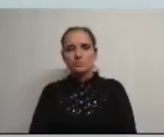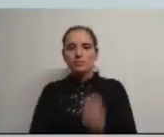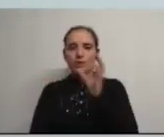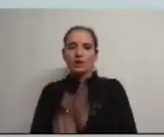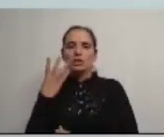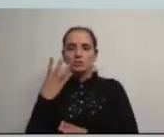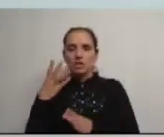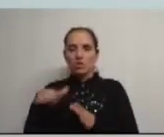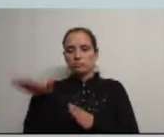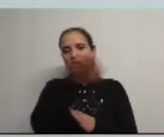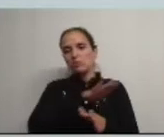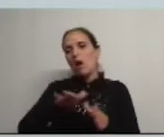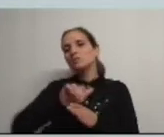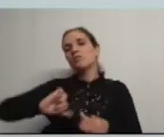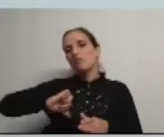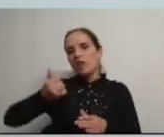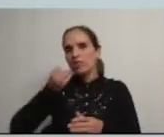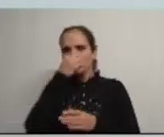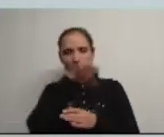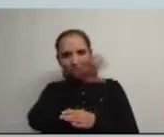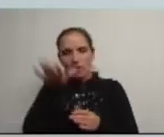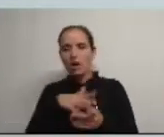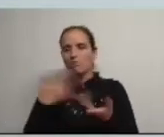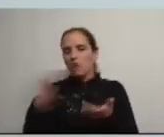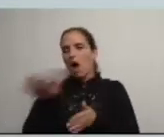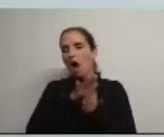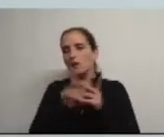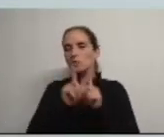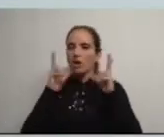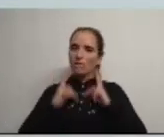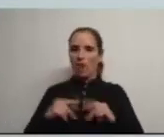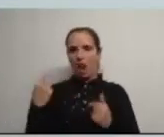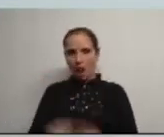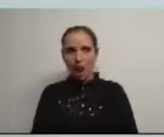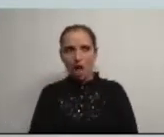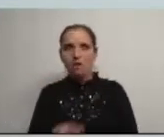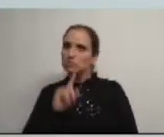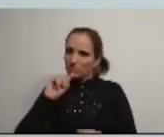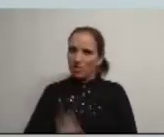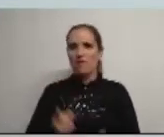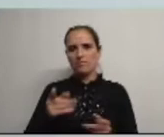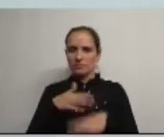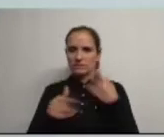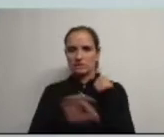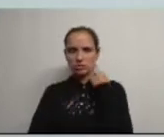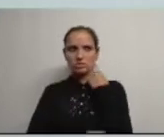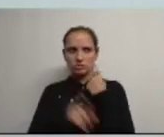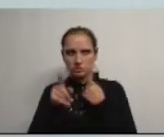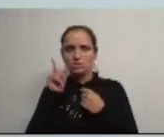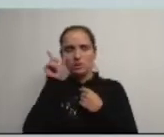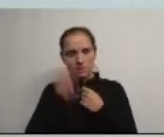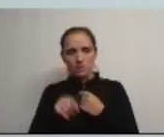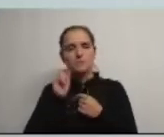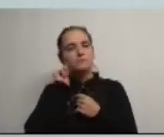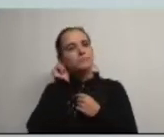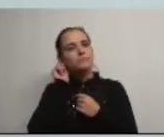de melhoria de espaços verdes e de outras zonas de conforto são ansiadas e merecidas pelas populações referi também